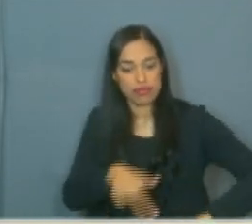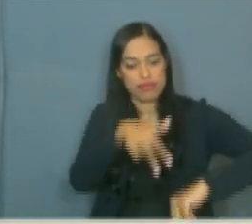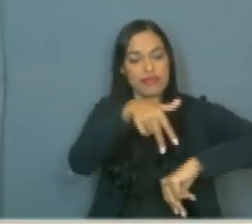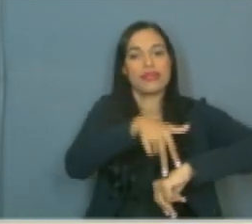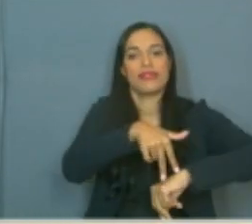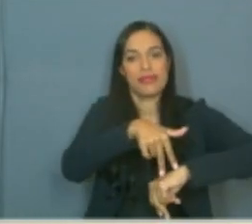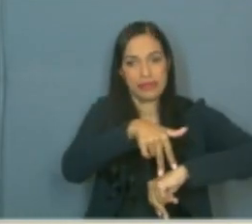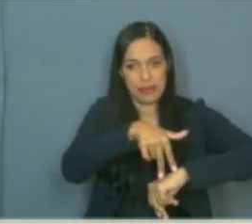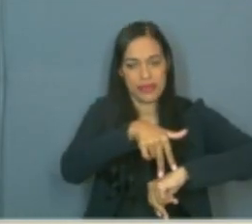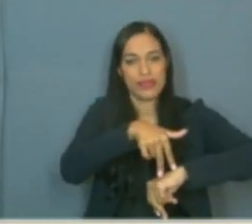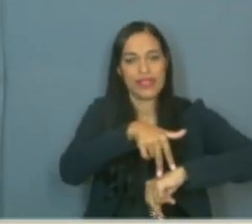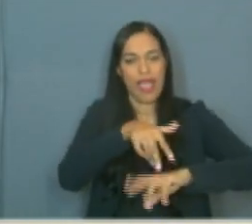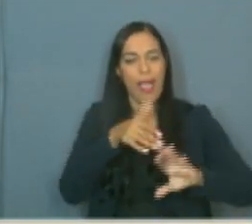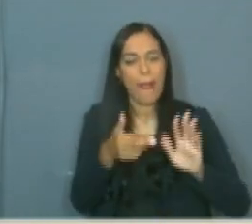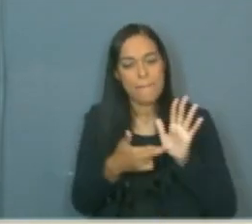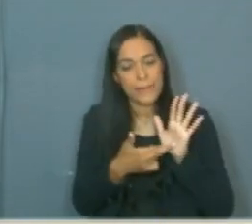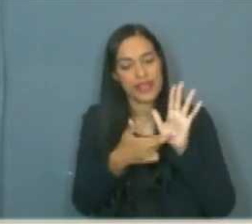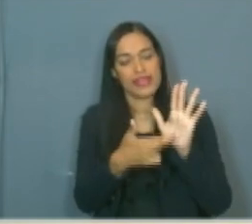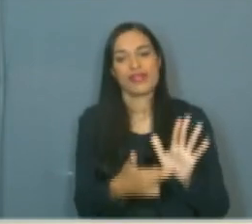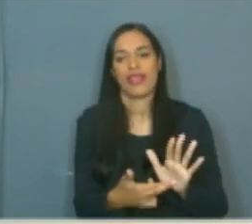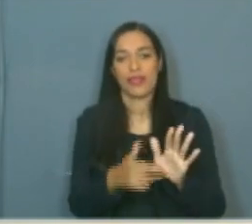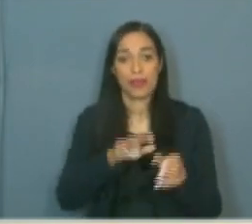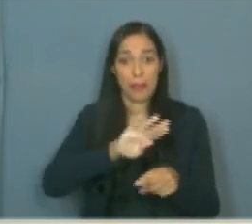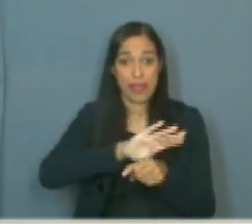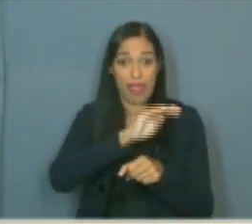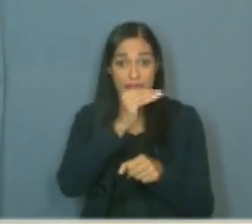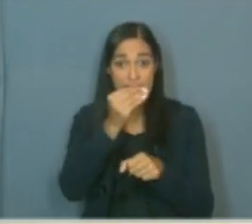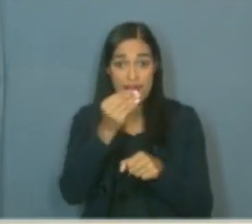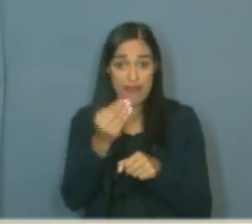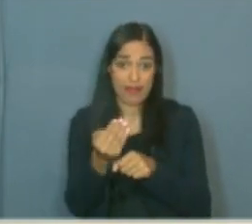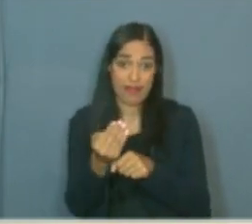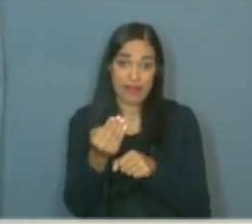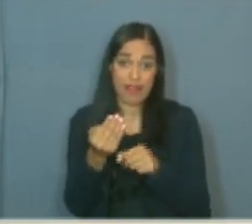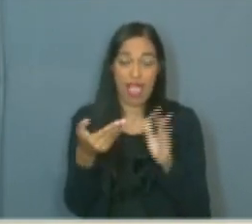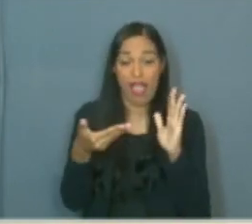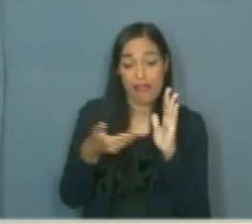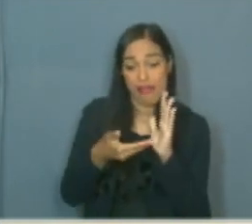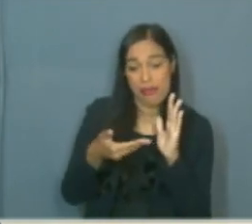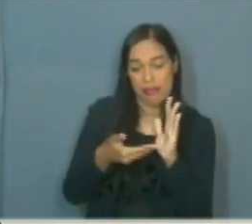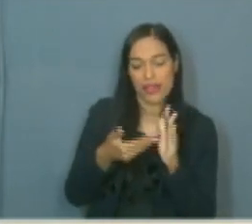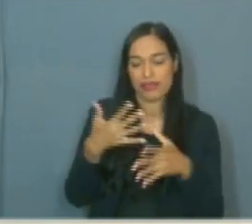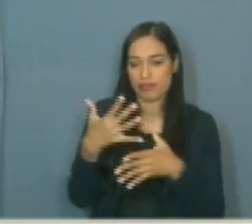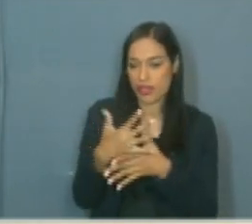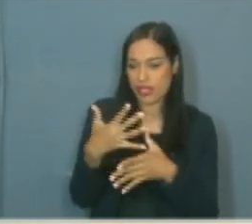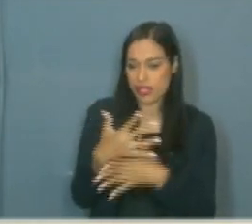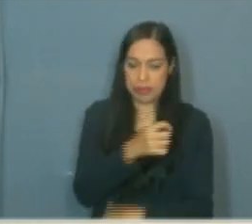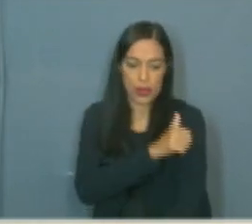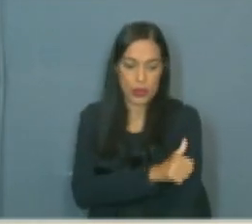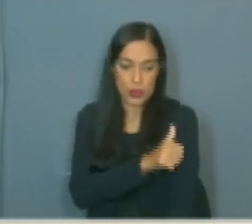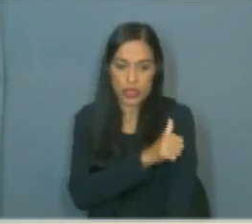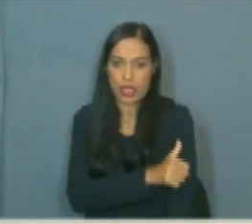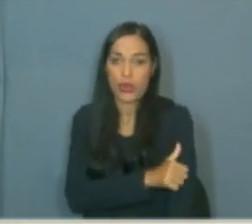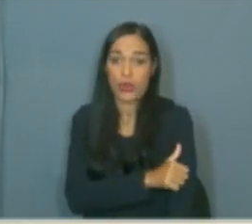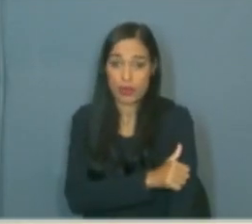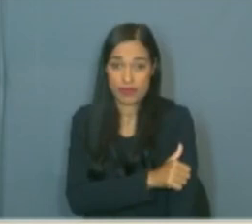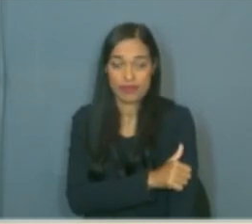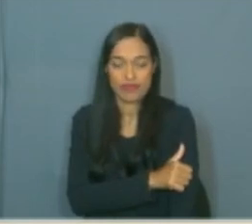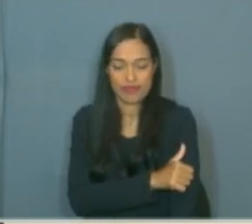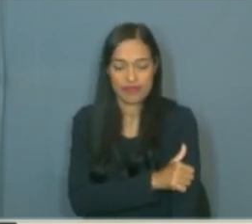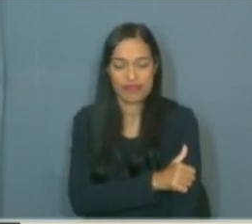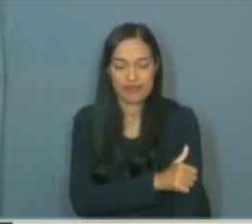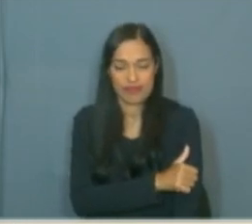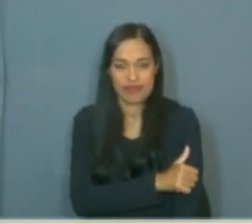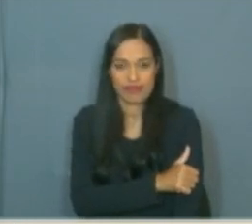da Câmara Municipal do Rio de Janeiro, com Marielle, com a estética da periferia. E isso foi